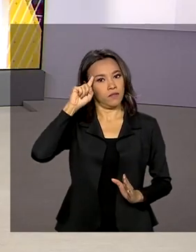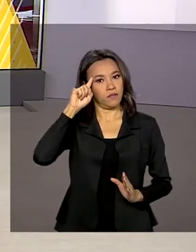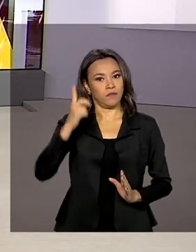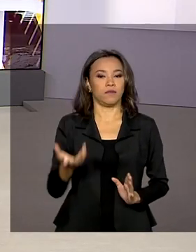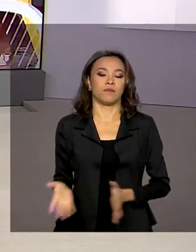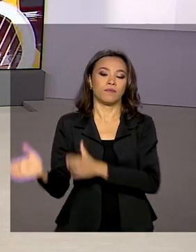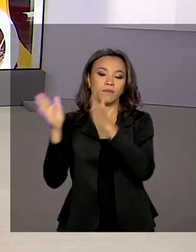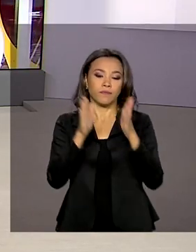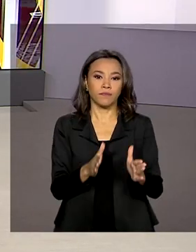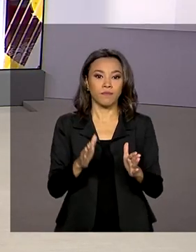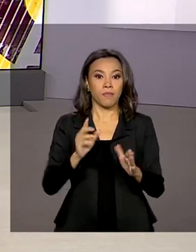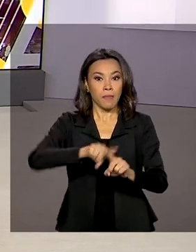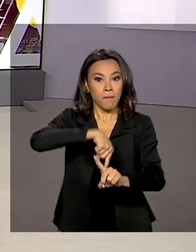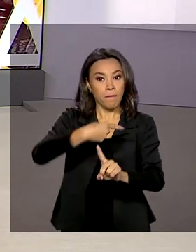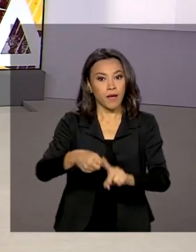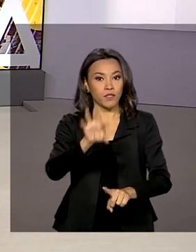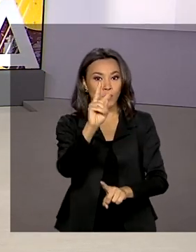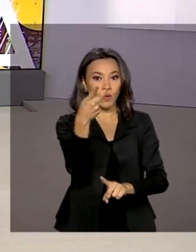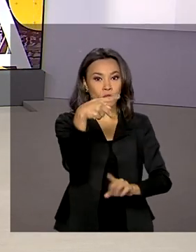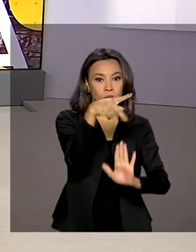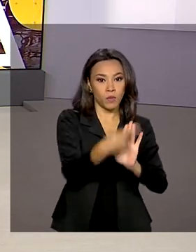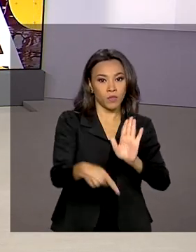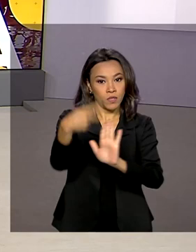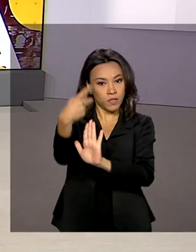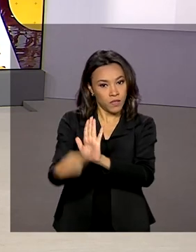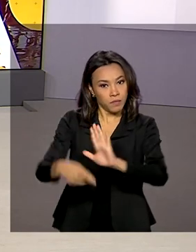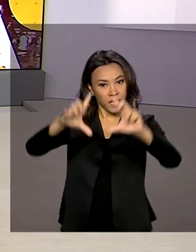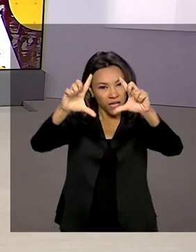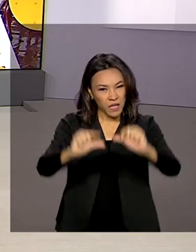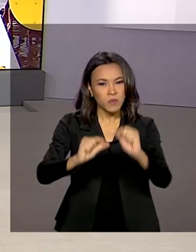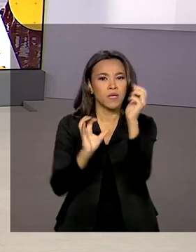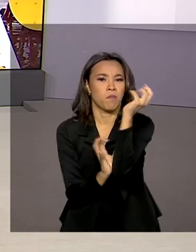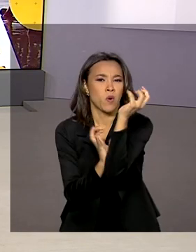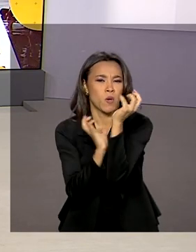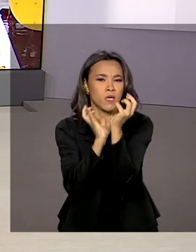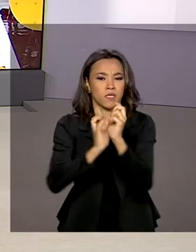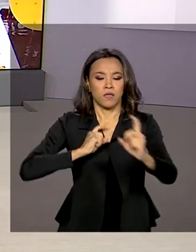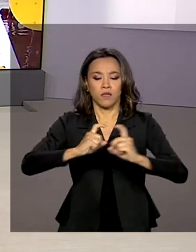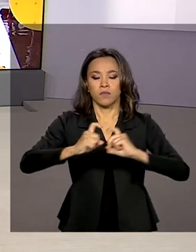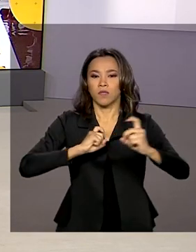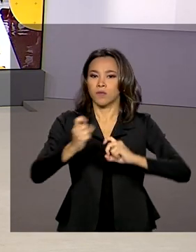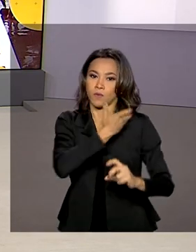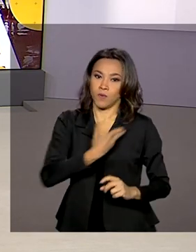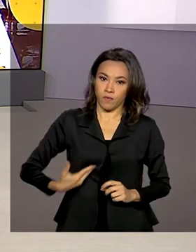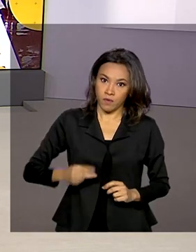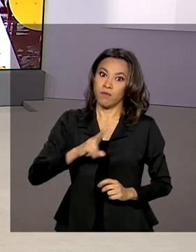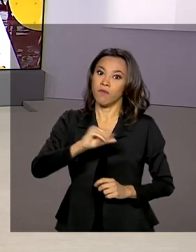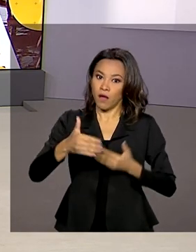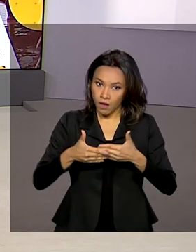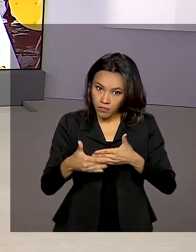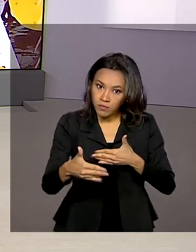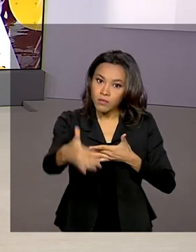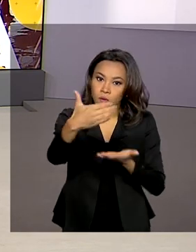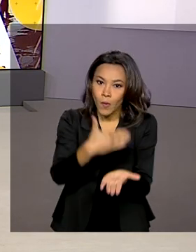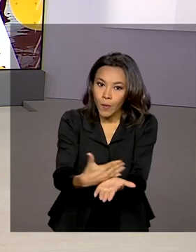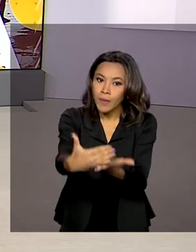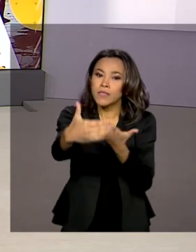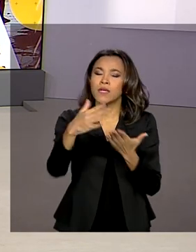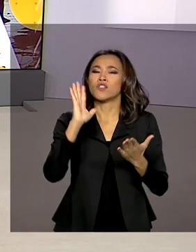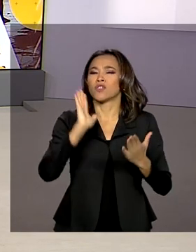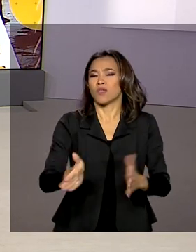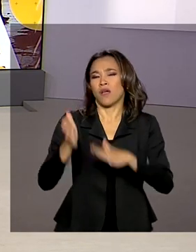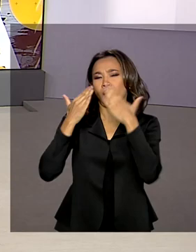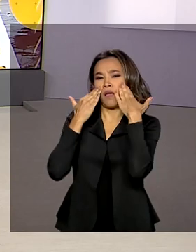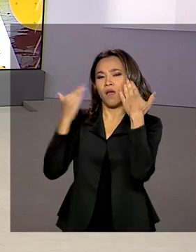Mais dois projetos para reduzir a burocracia da administração pública vão começar a funcionar. Eles foram apresentados ao